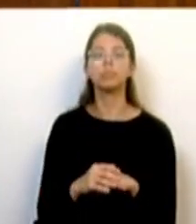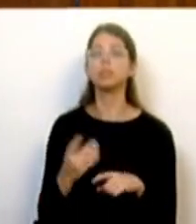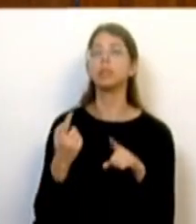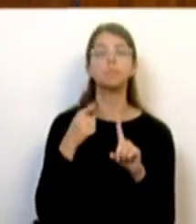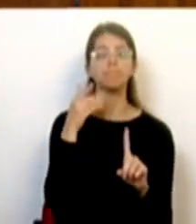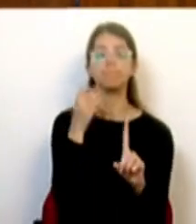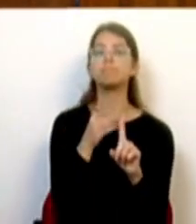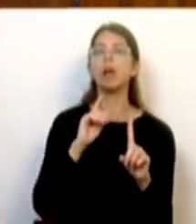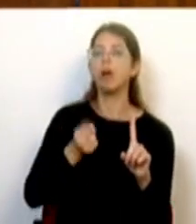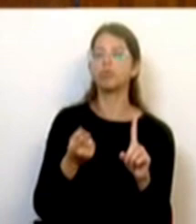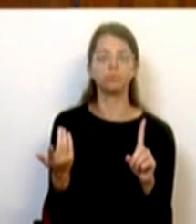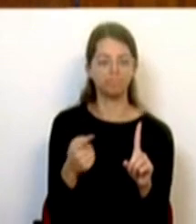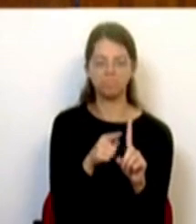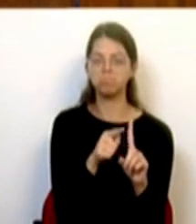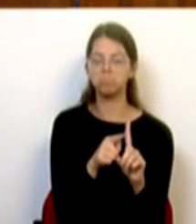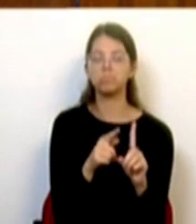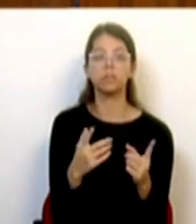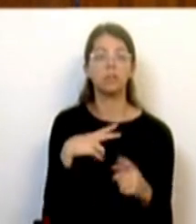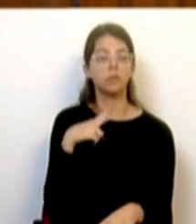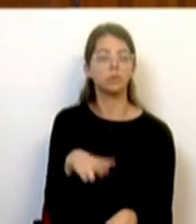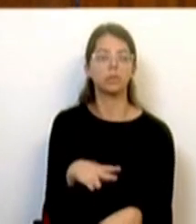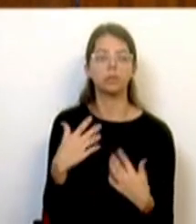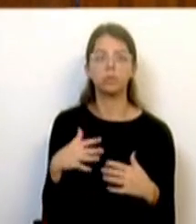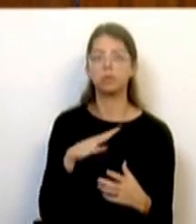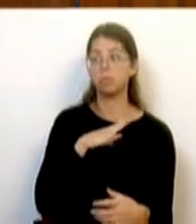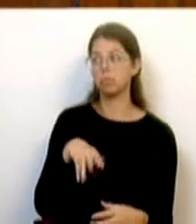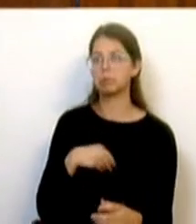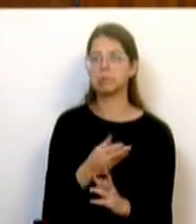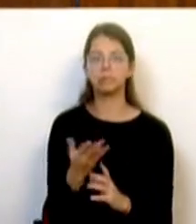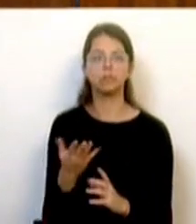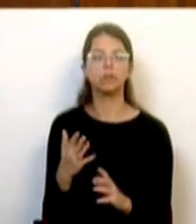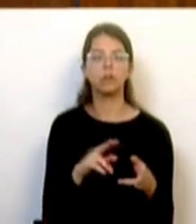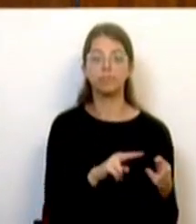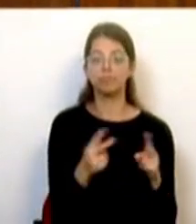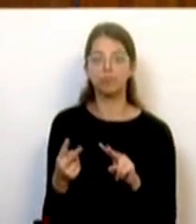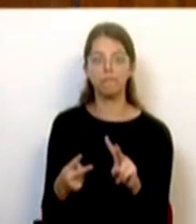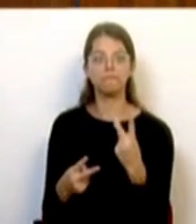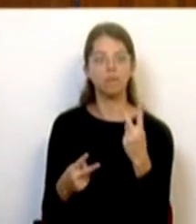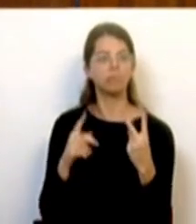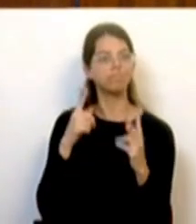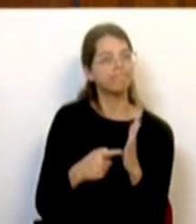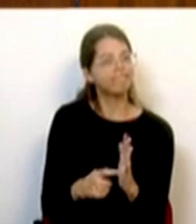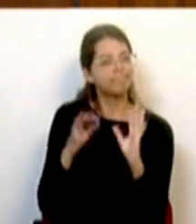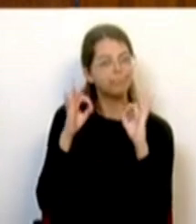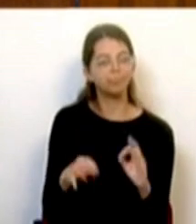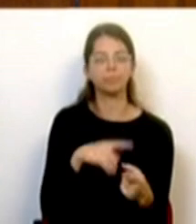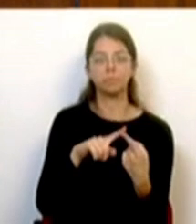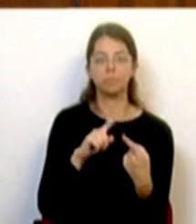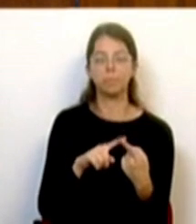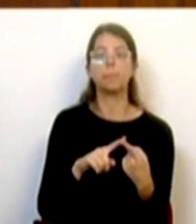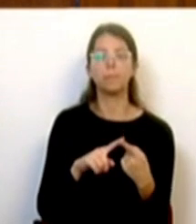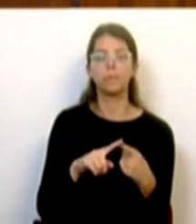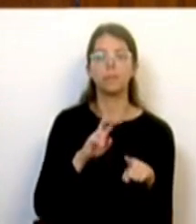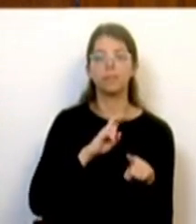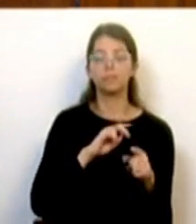interessa, em primeiro lugar, é que Portugal está confrontado como um mundo com duas transições absolutamente essenciais. Por um lado, a